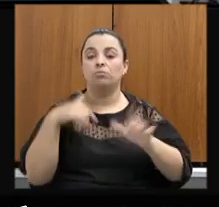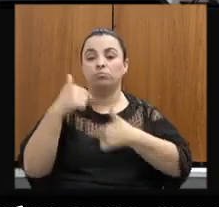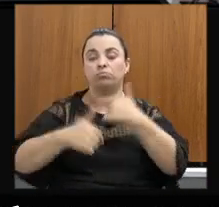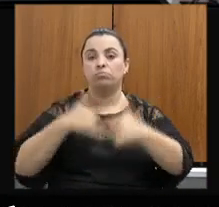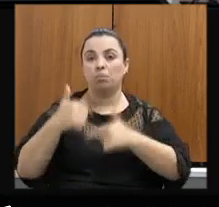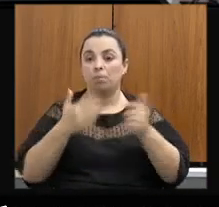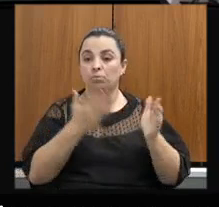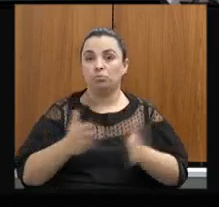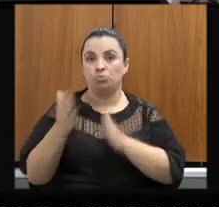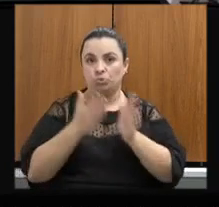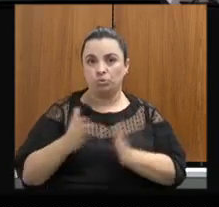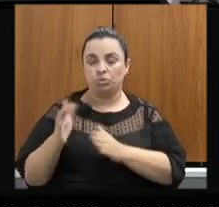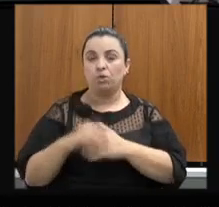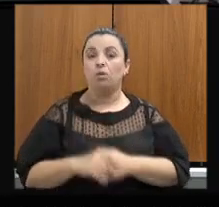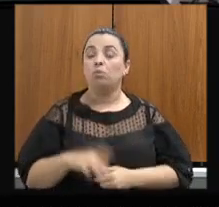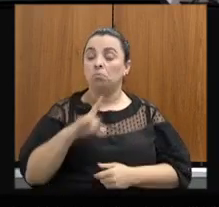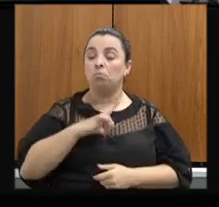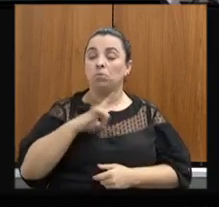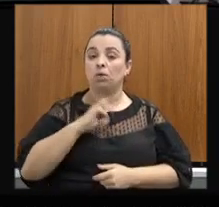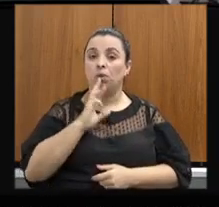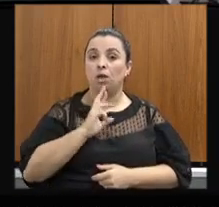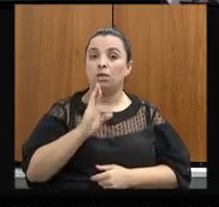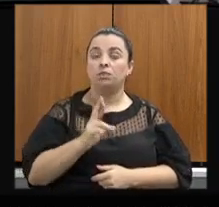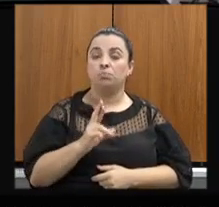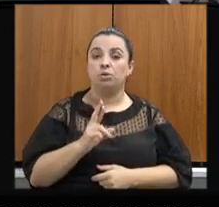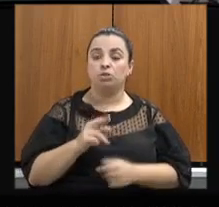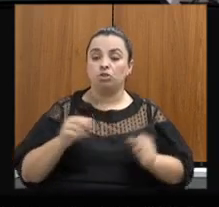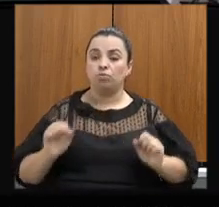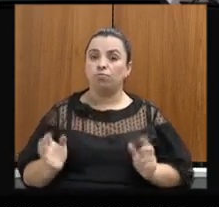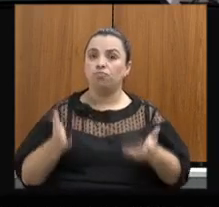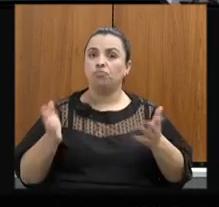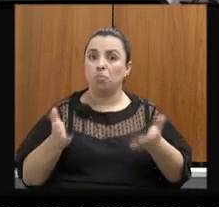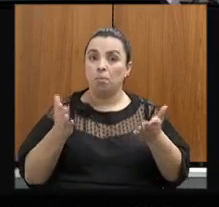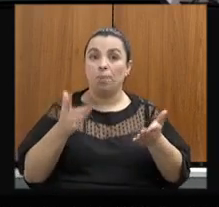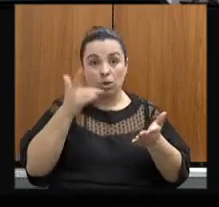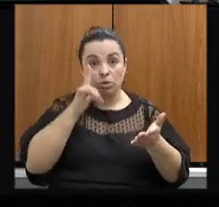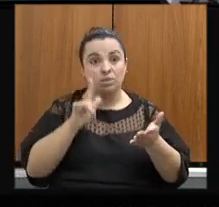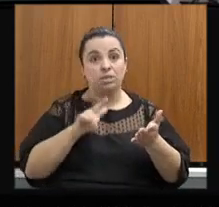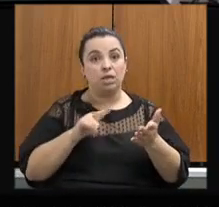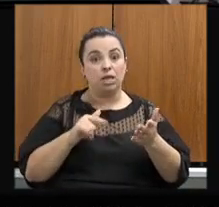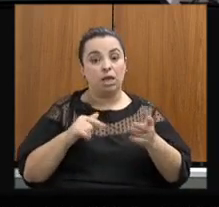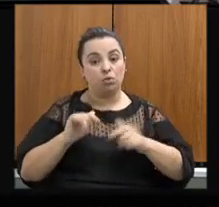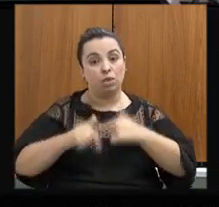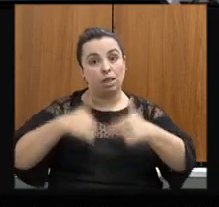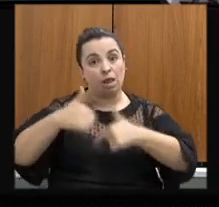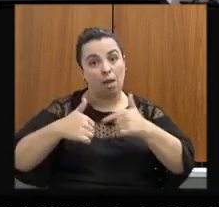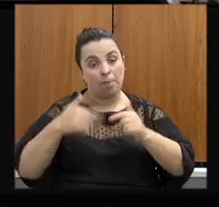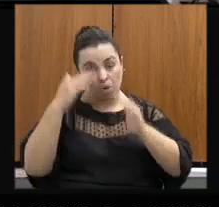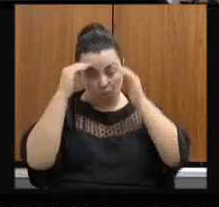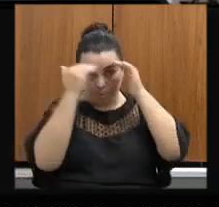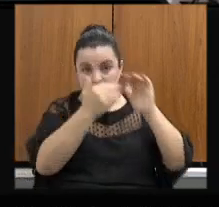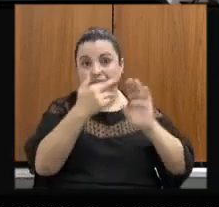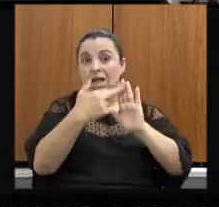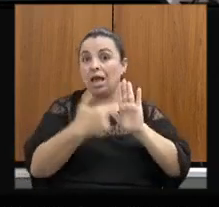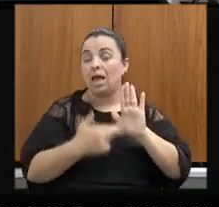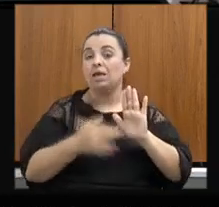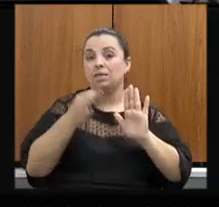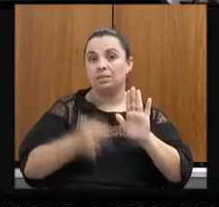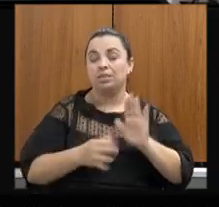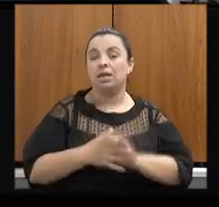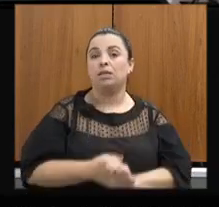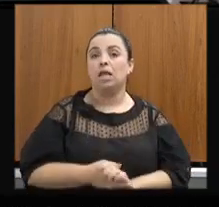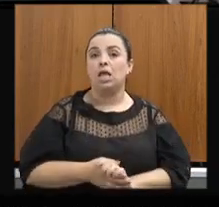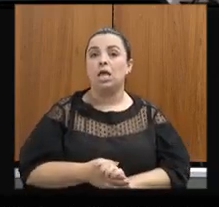gente tem efetivamente um resultado de fomento à regularidade após as ações de fiscalização e a redução de